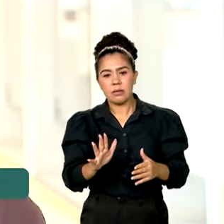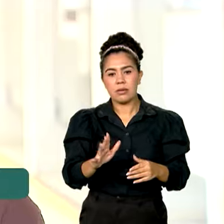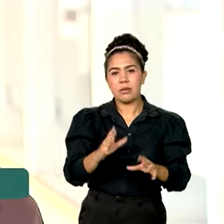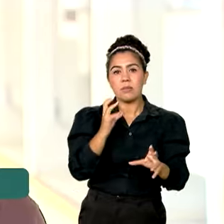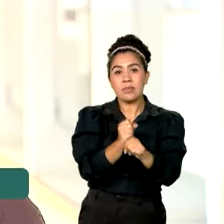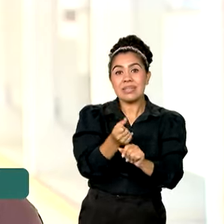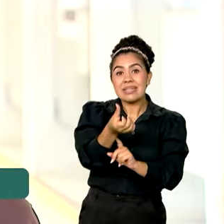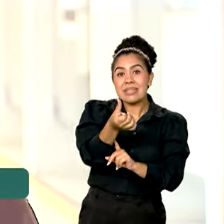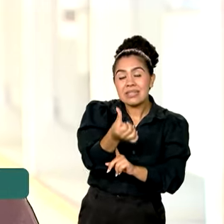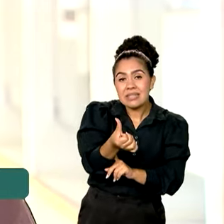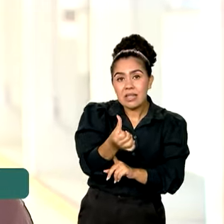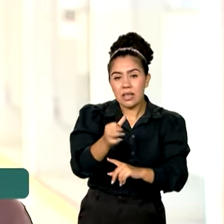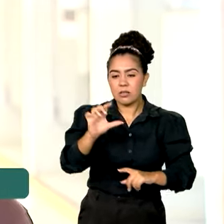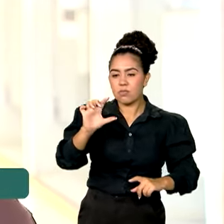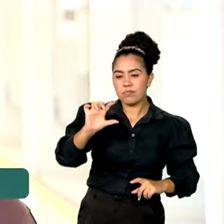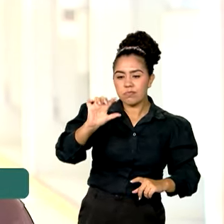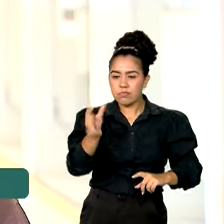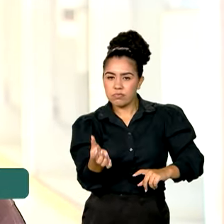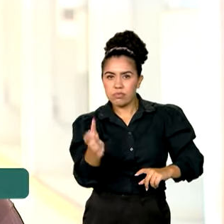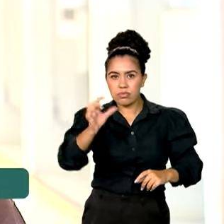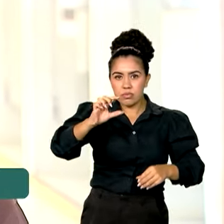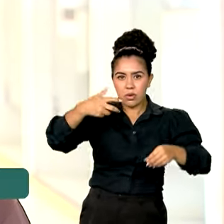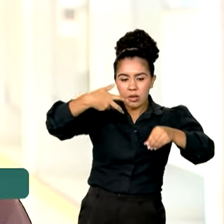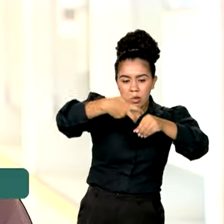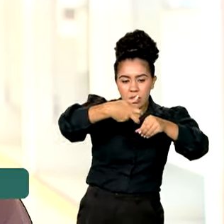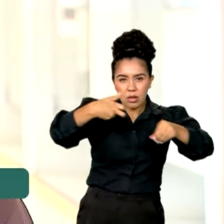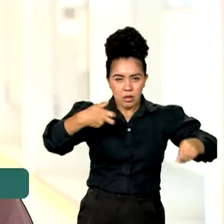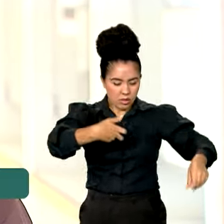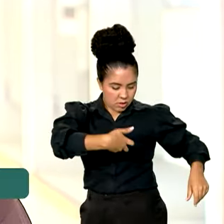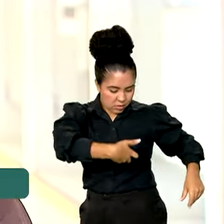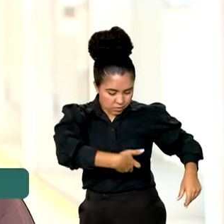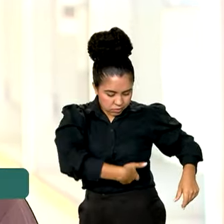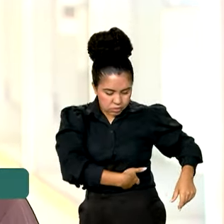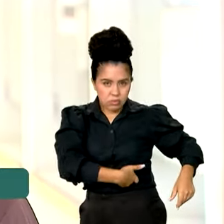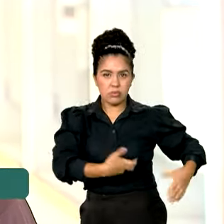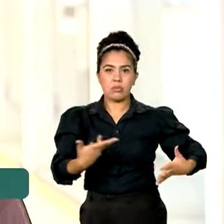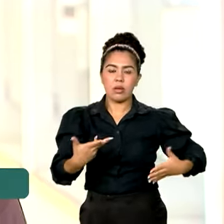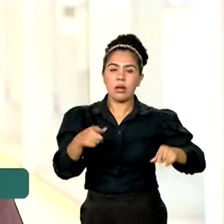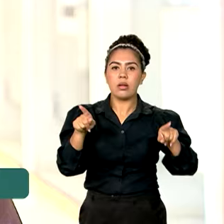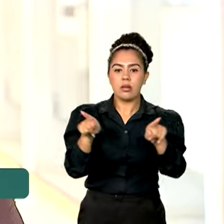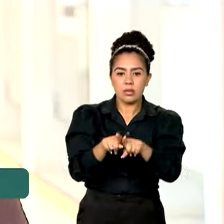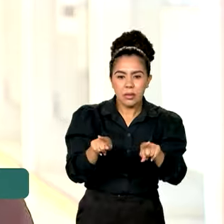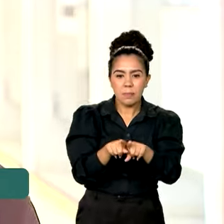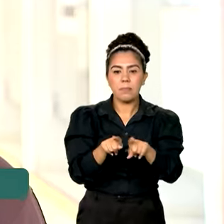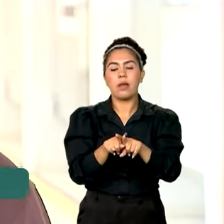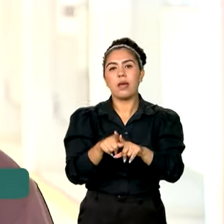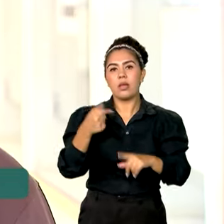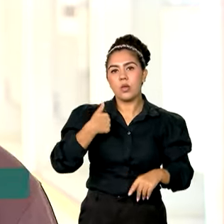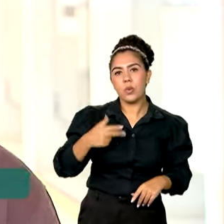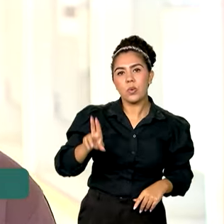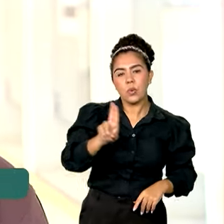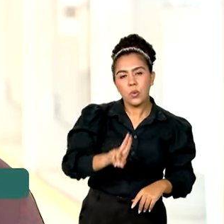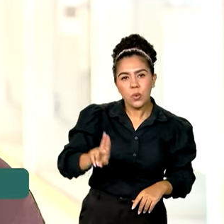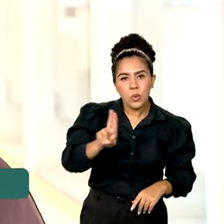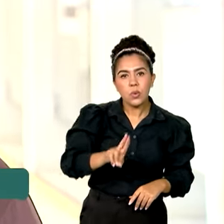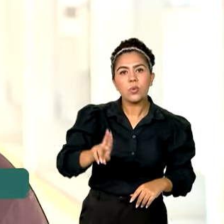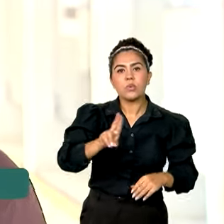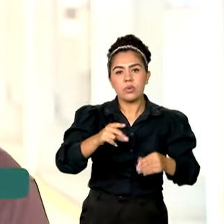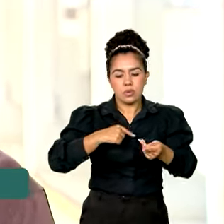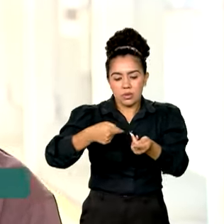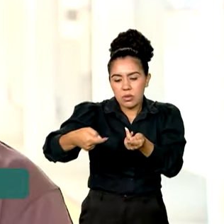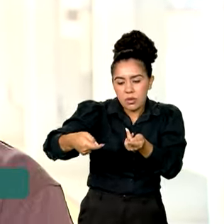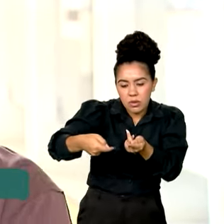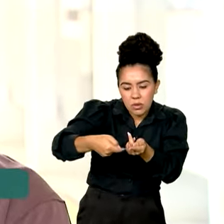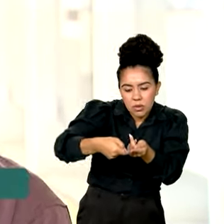de insulinas, entre as duas insulinas diferentes que eu uso. Atualmente, eu estou fazendo uso do sensor, do